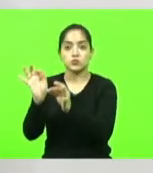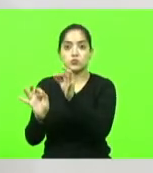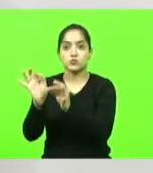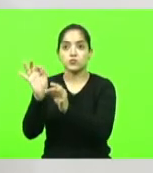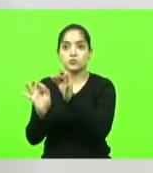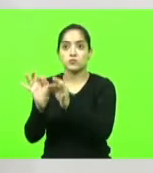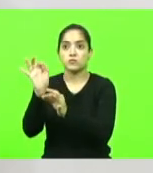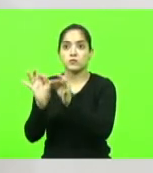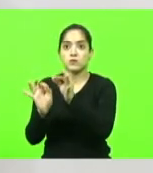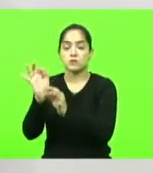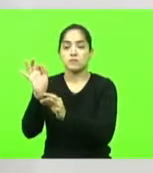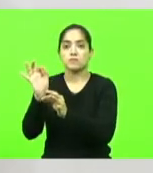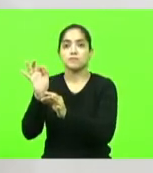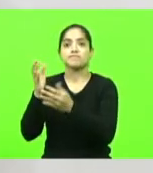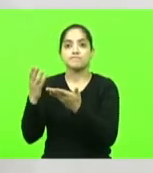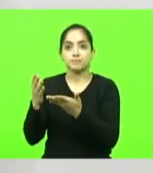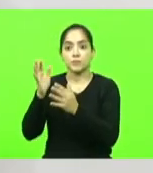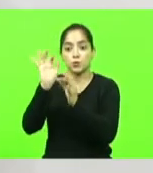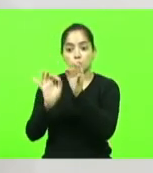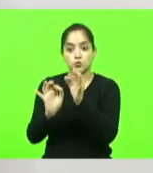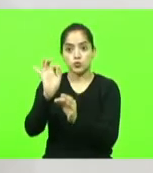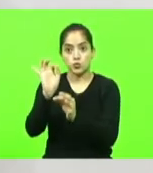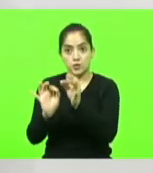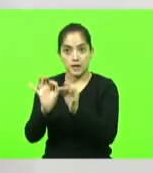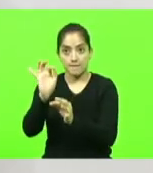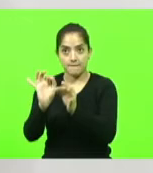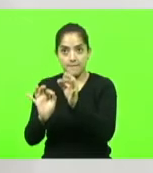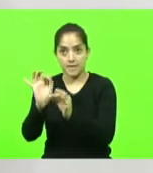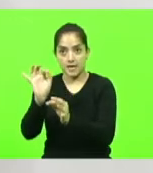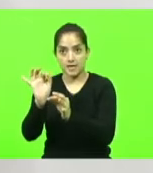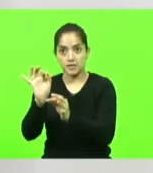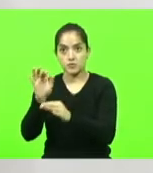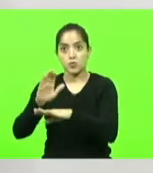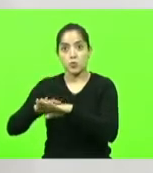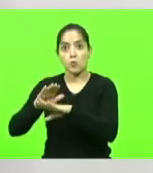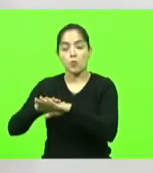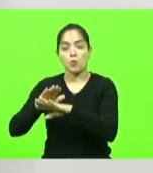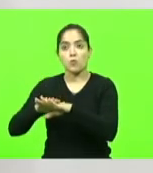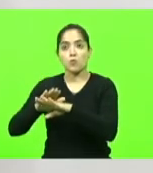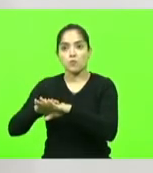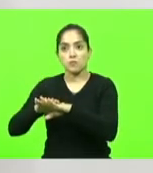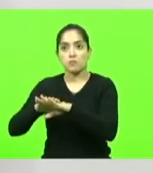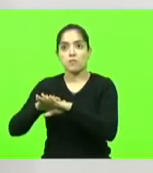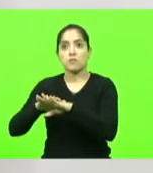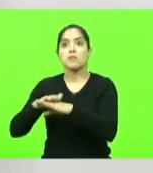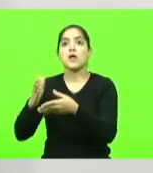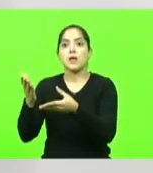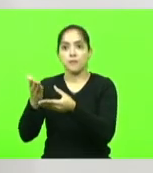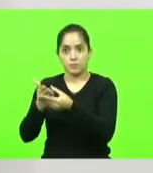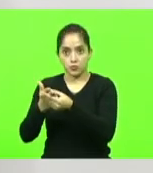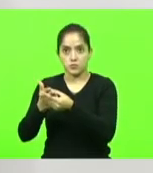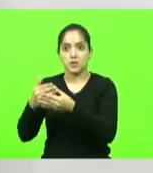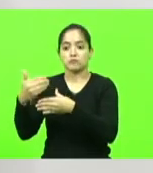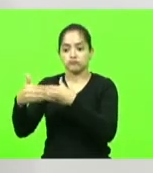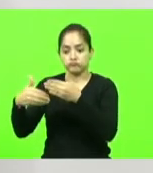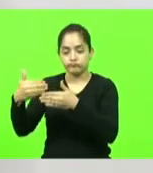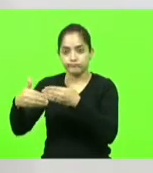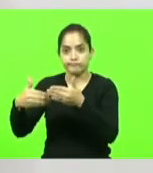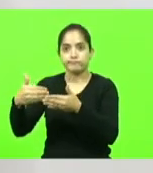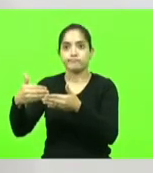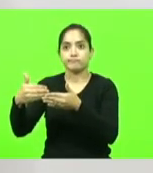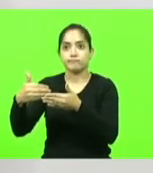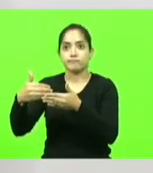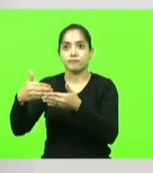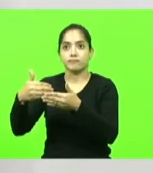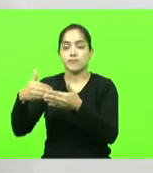julgamentos em que o julgador é parte do processo, crime de responsabilidade,